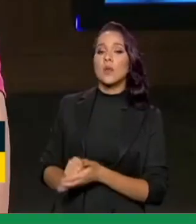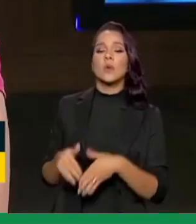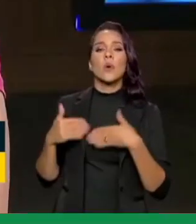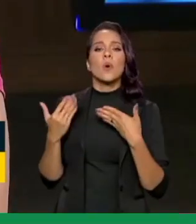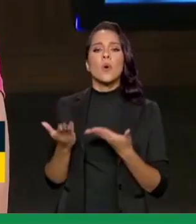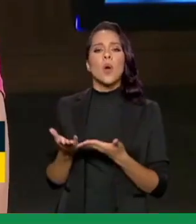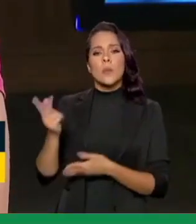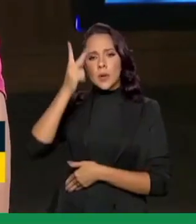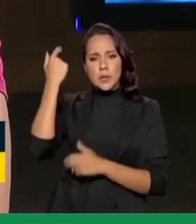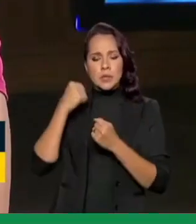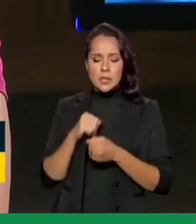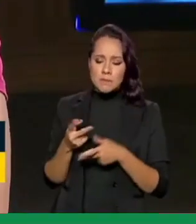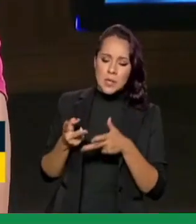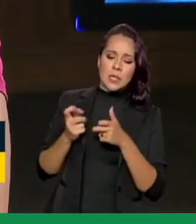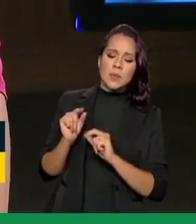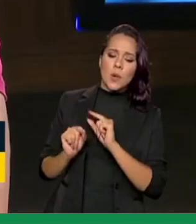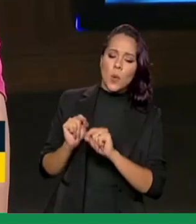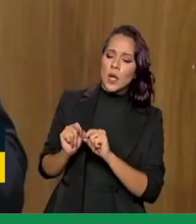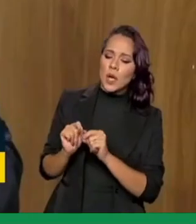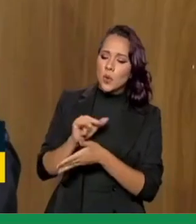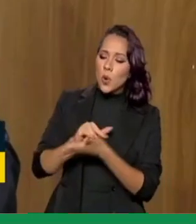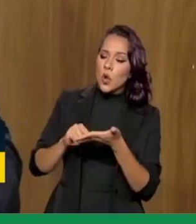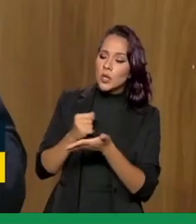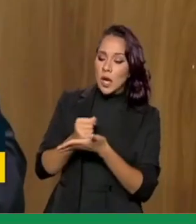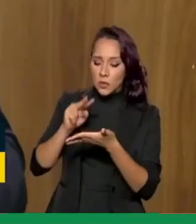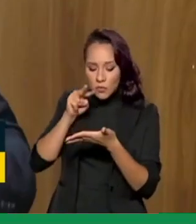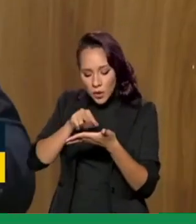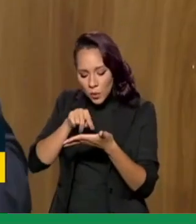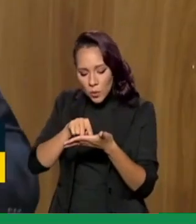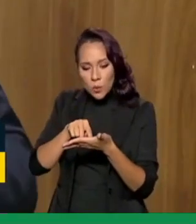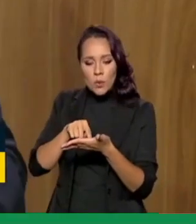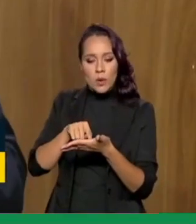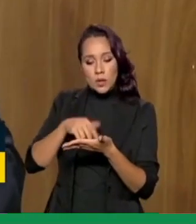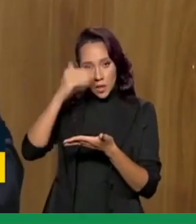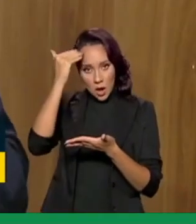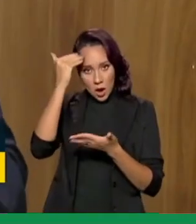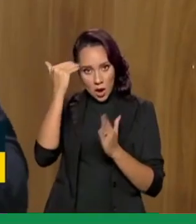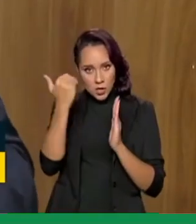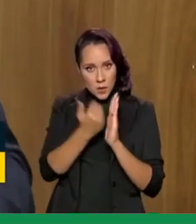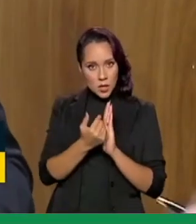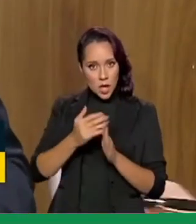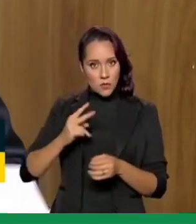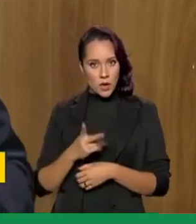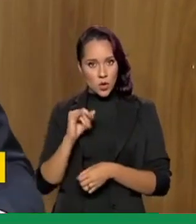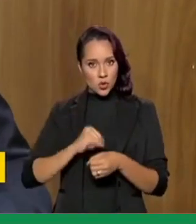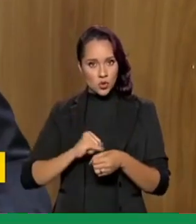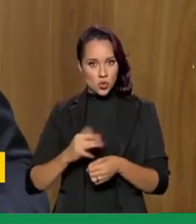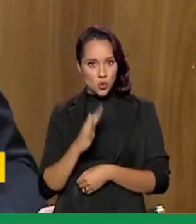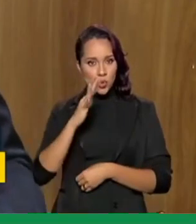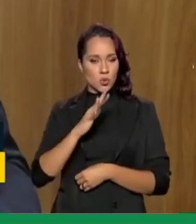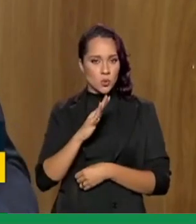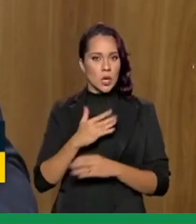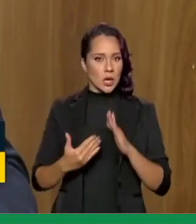pontos as pessoas devem observar? Observar, primeiro, se está sendo respeitada a taxa máxima de juros, limitada